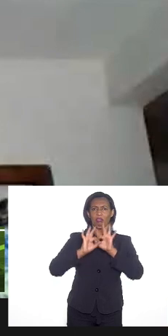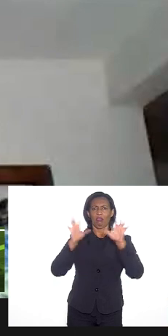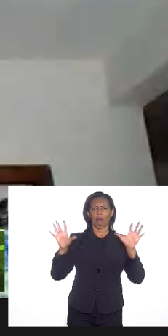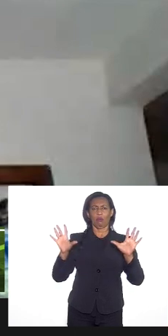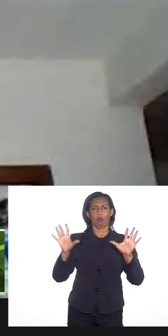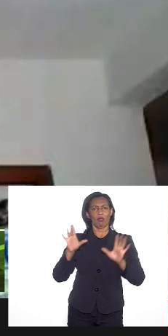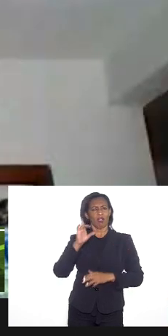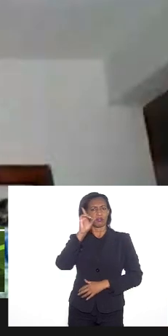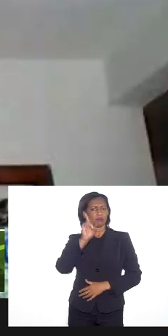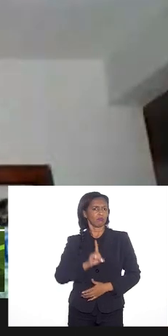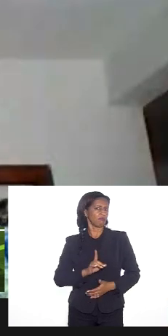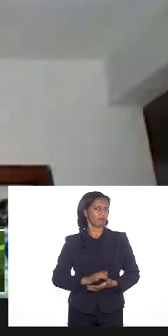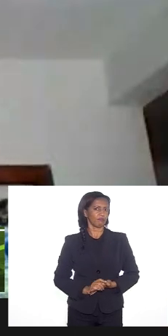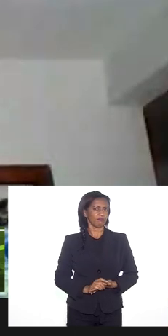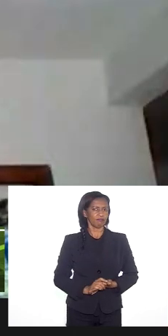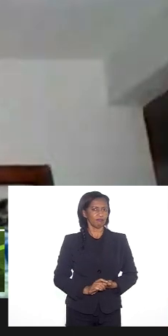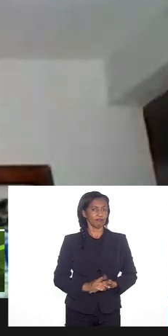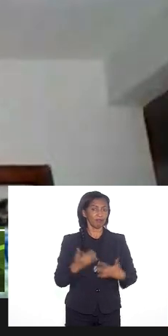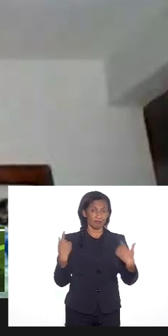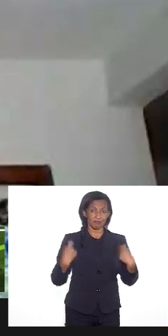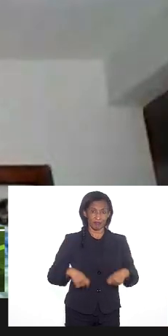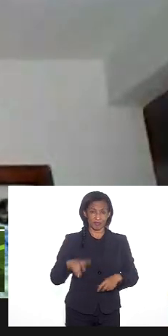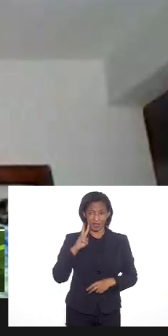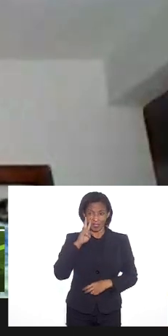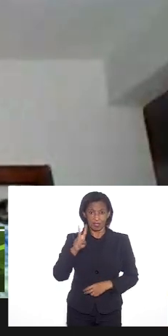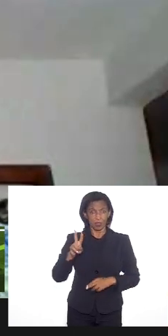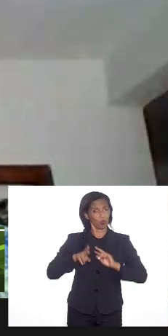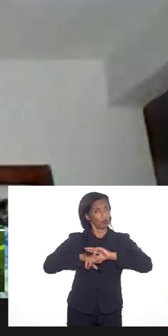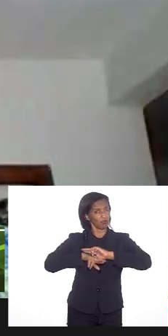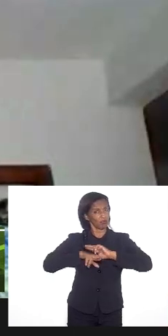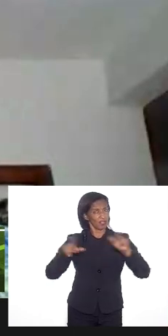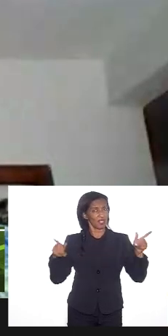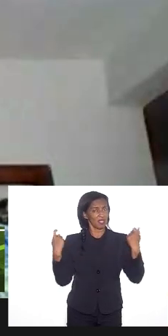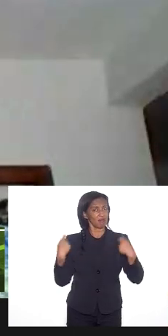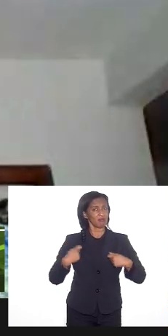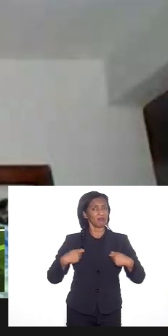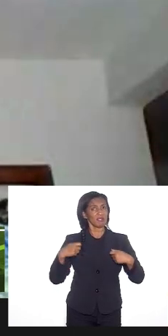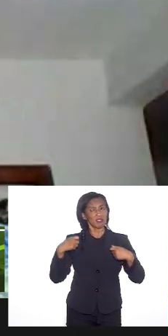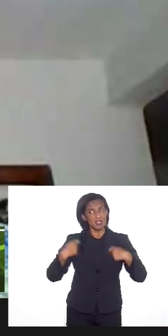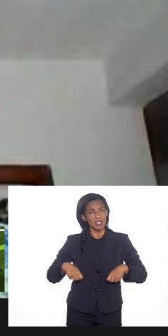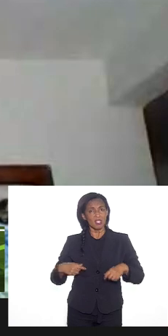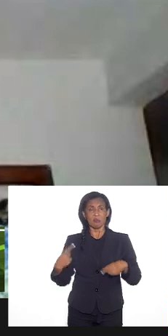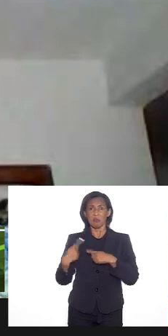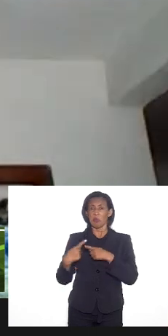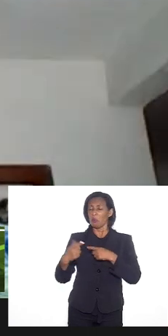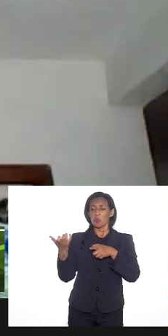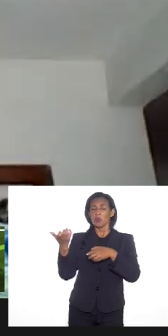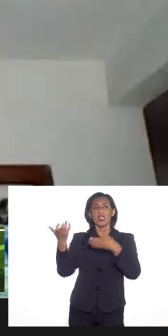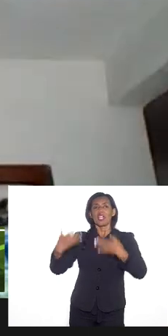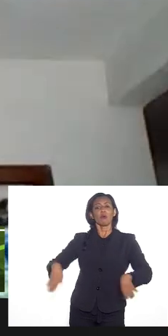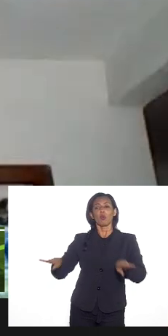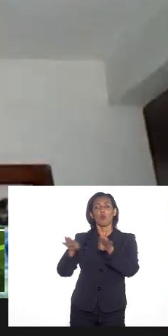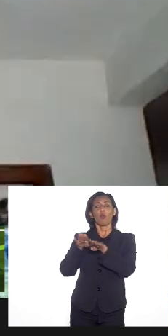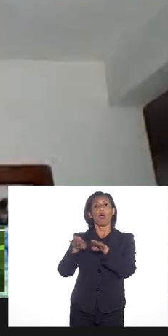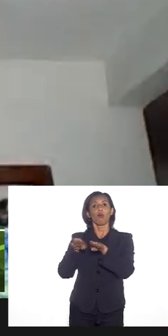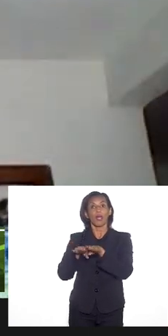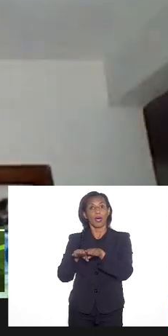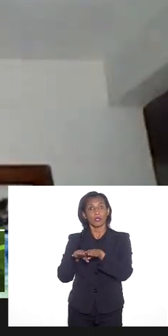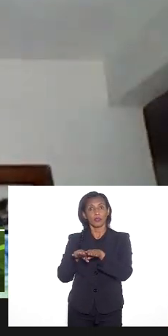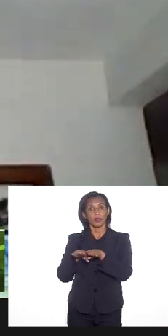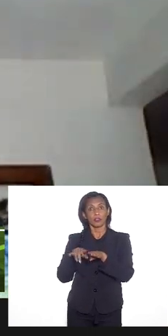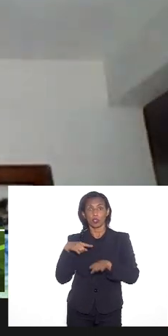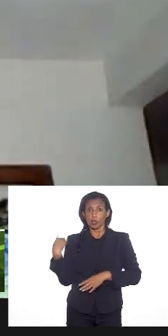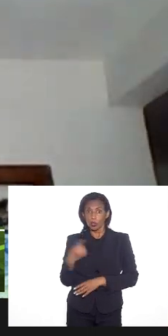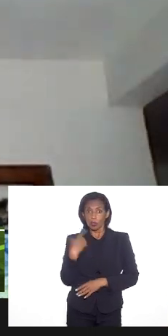é de fato de se ter um olhar diferenciado sim porque não queremos igualdade queremos igualdade de direitos